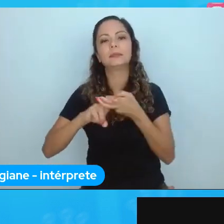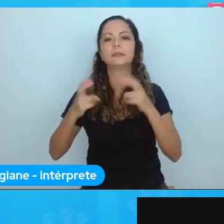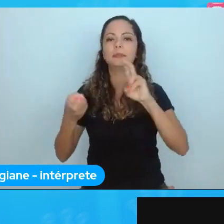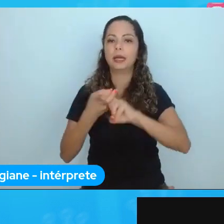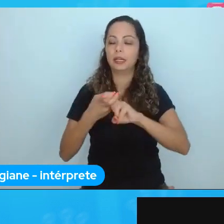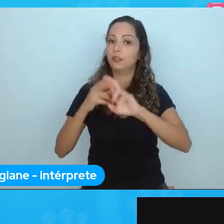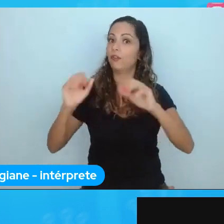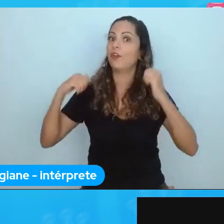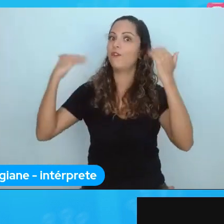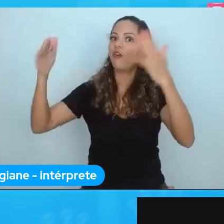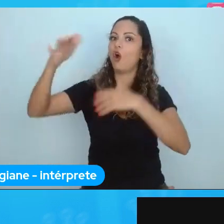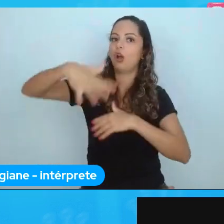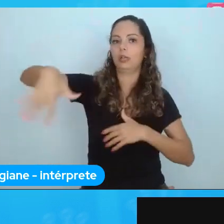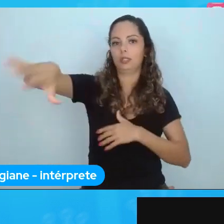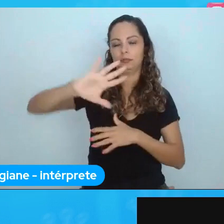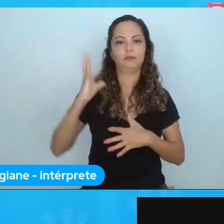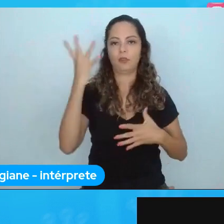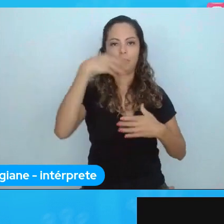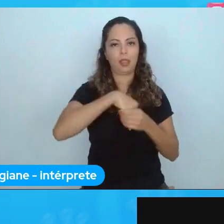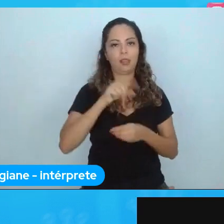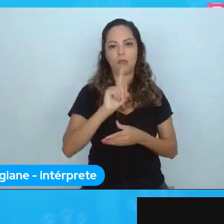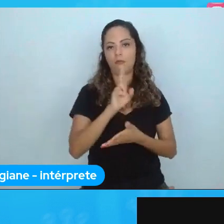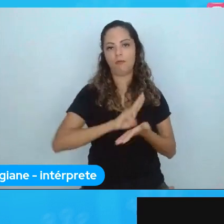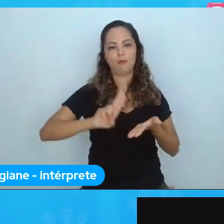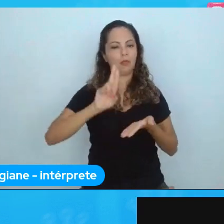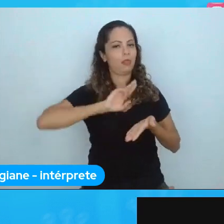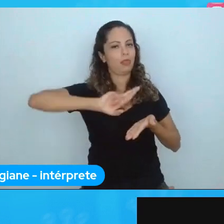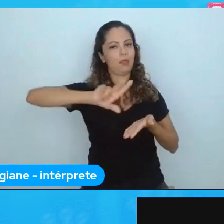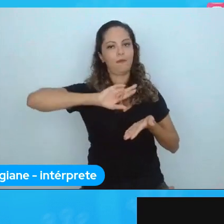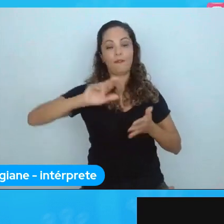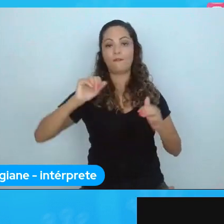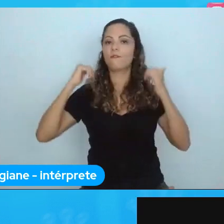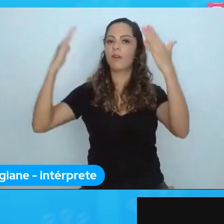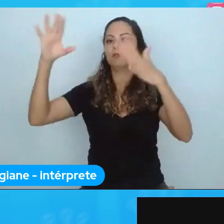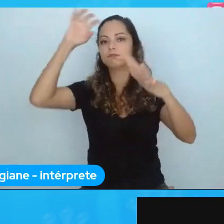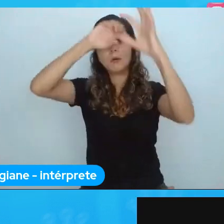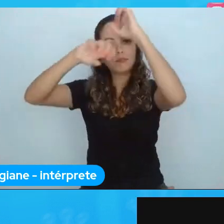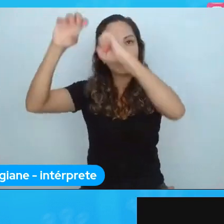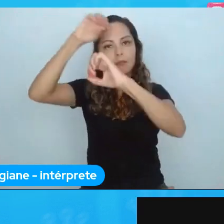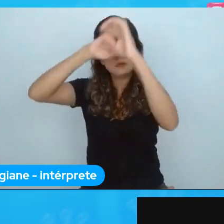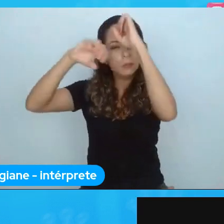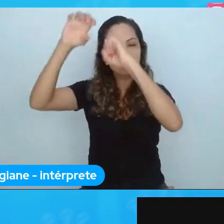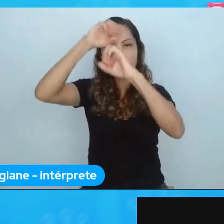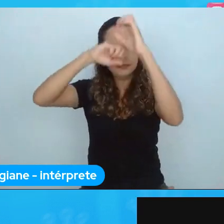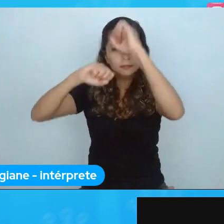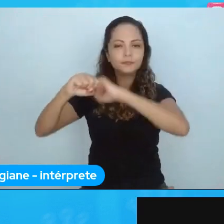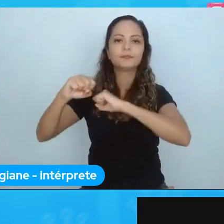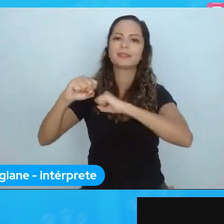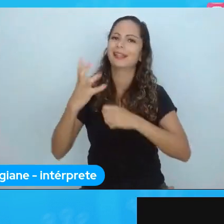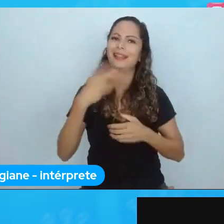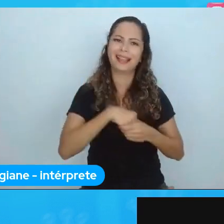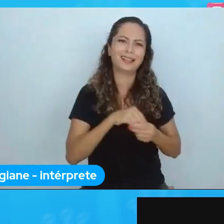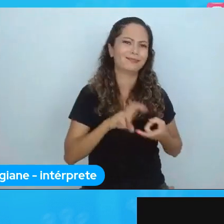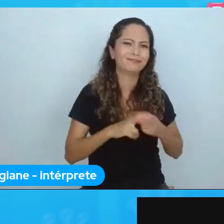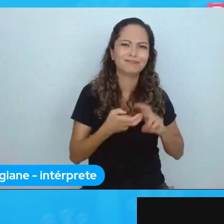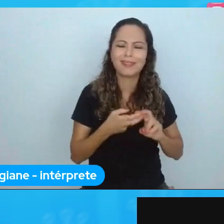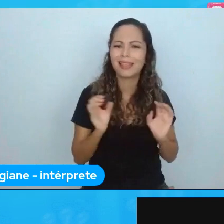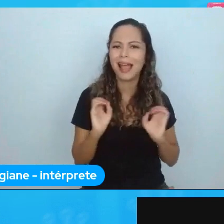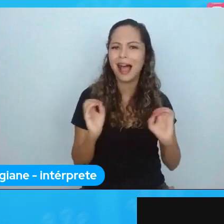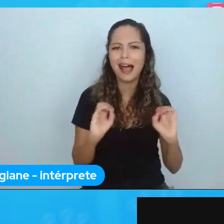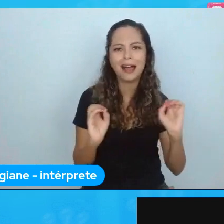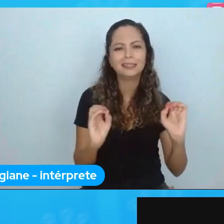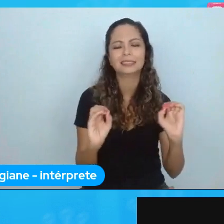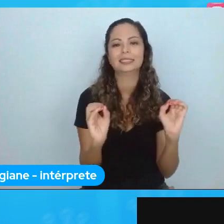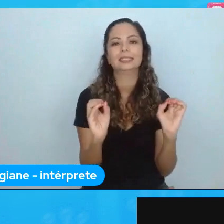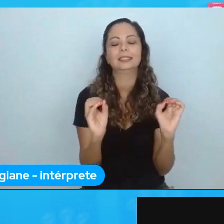em computação eu via C, via C++, Verilog, a gente não via Python, então eu me